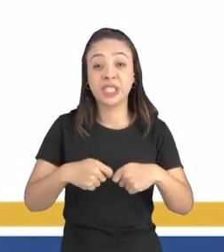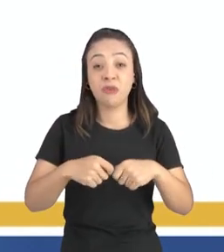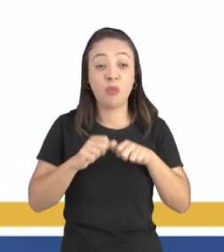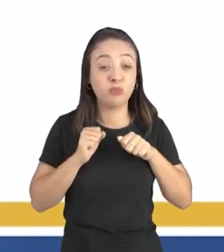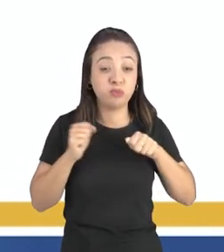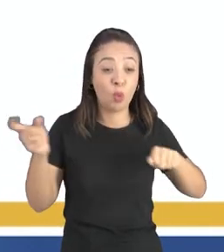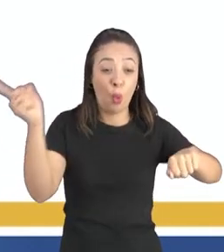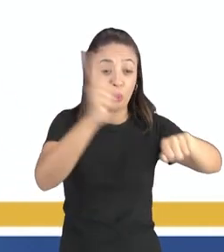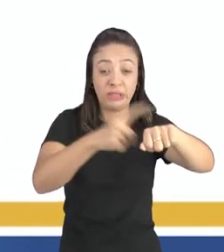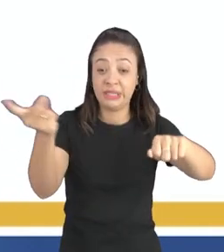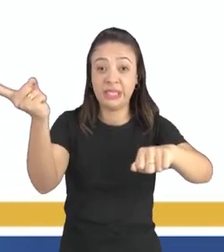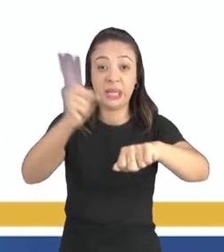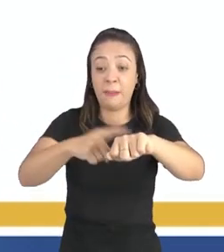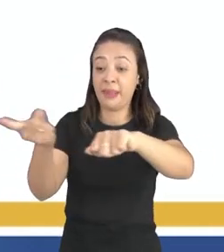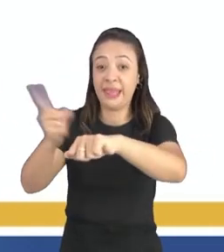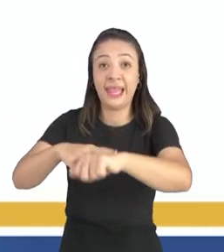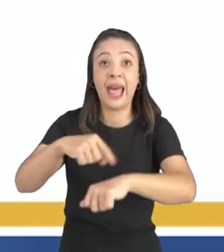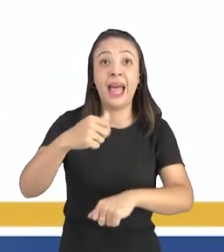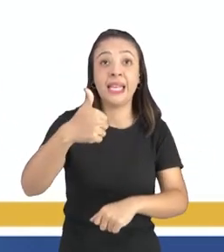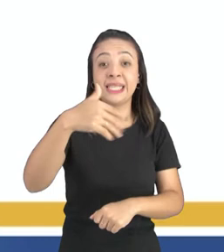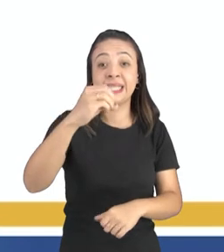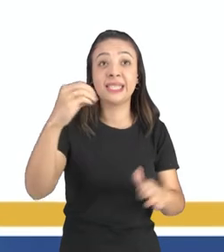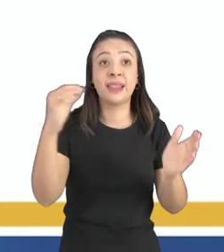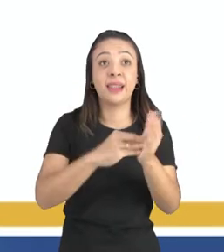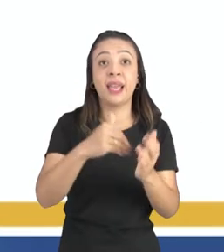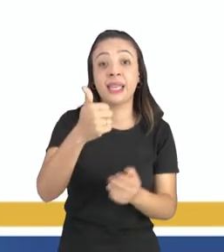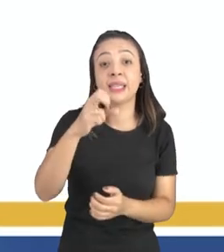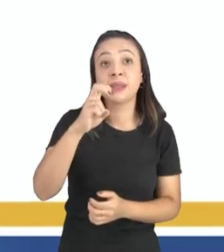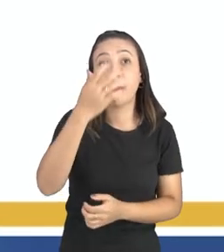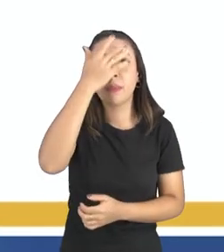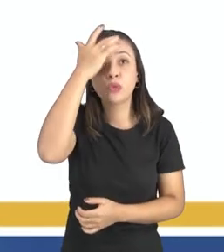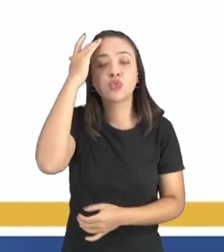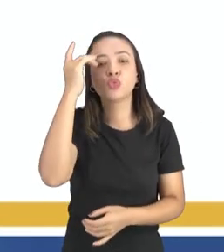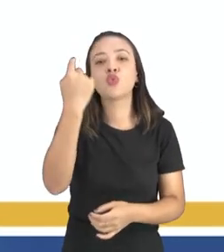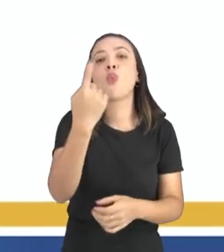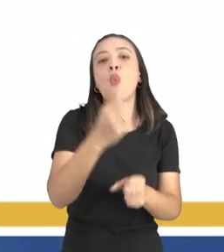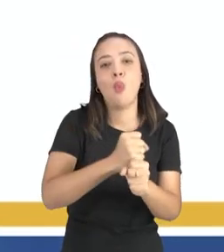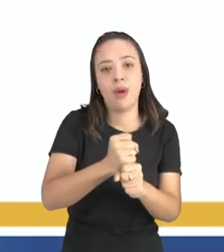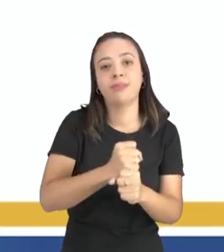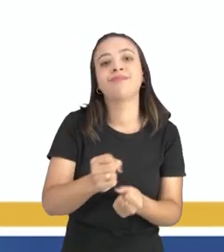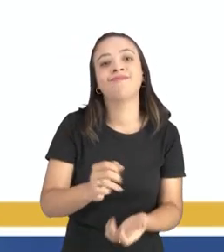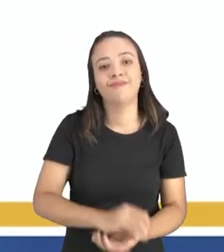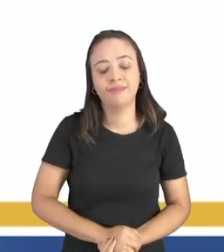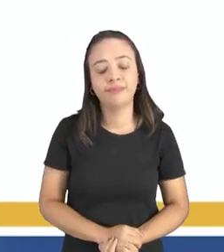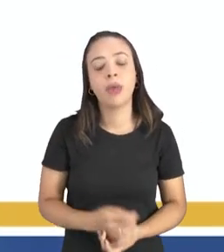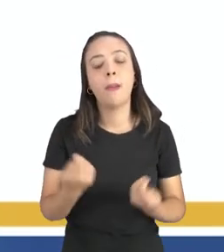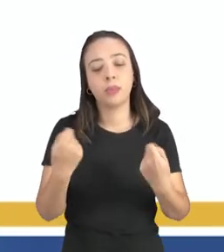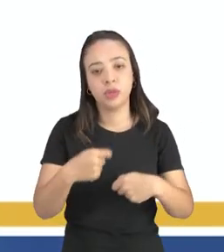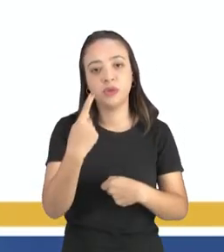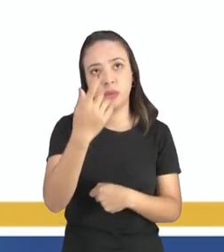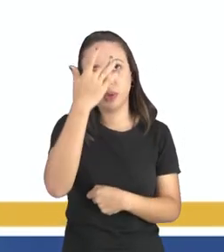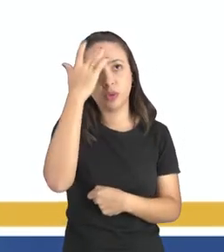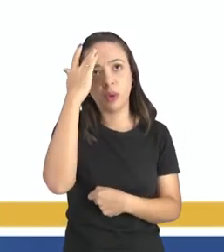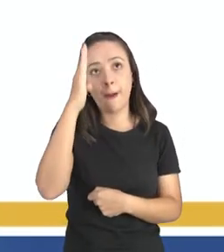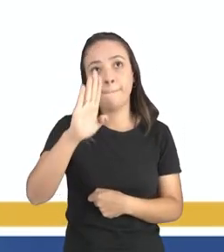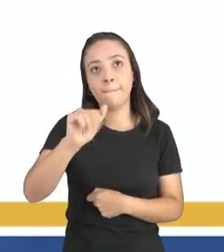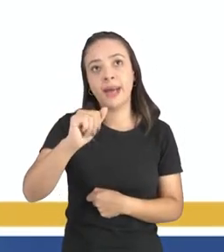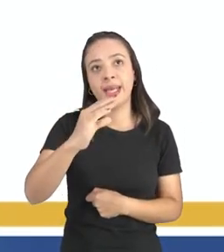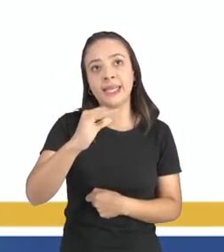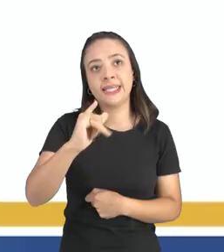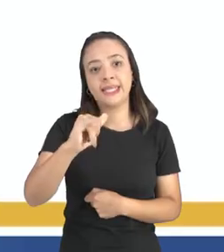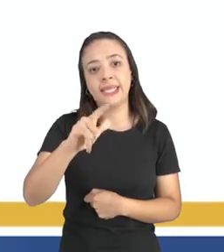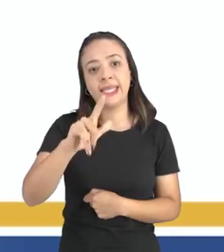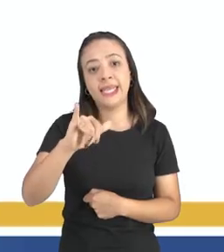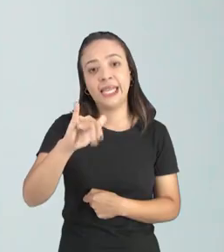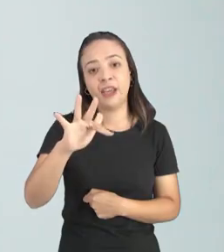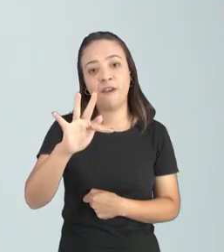por ano ou seja uma única pessoa durante o decorrer do ano ela consegue infectar quando eu falo bacilífera gente aquela pessoa que